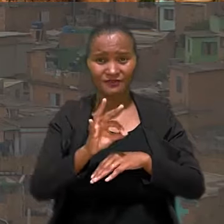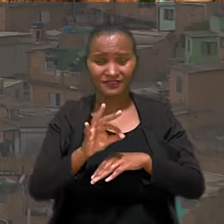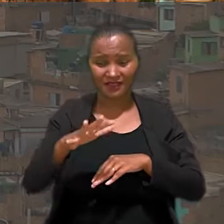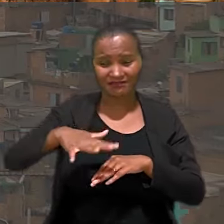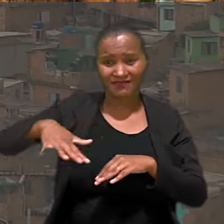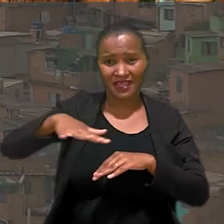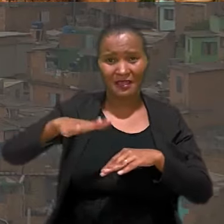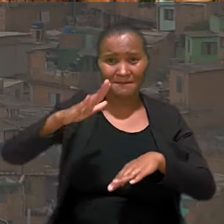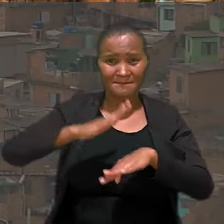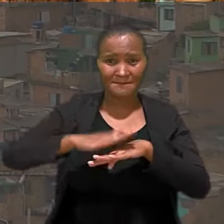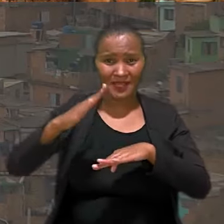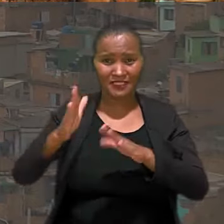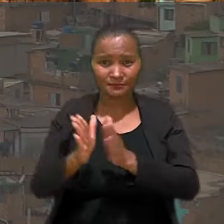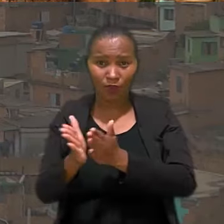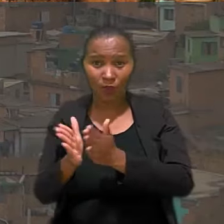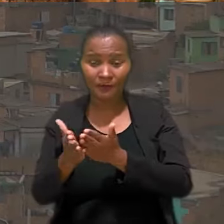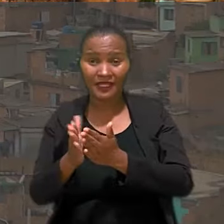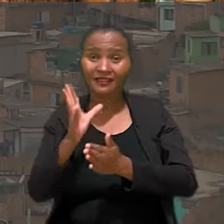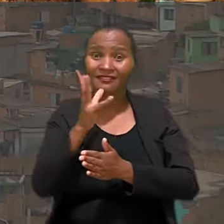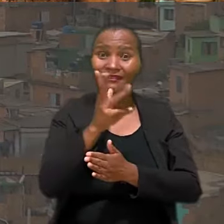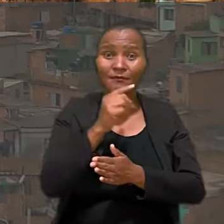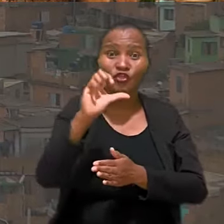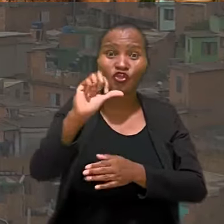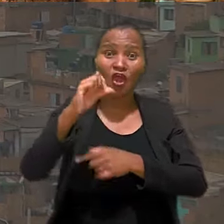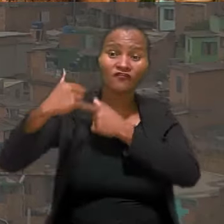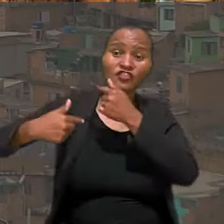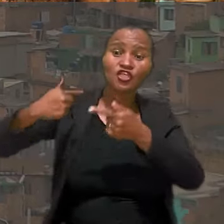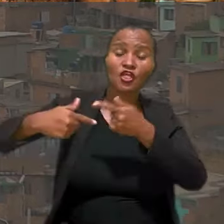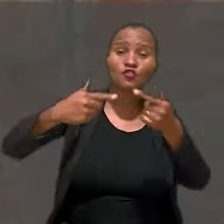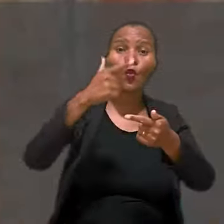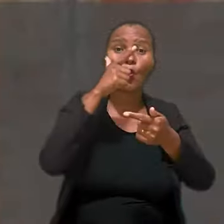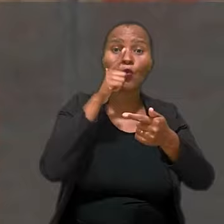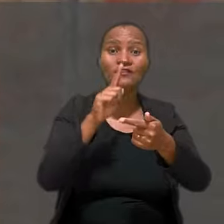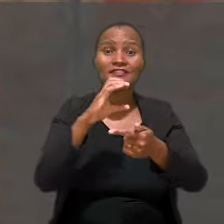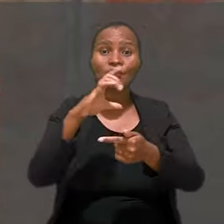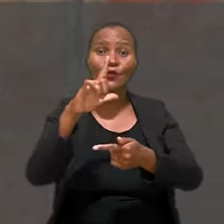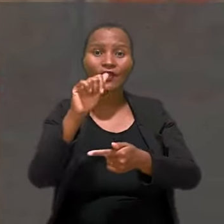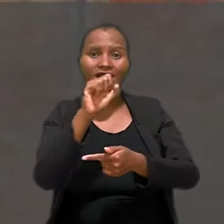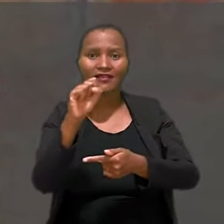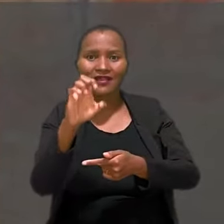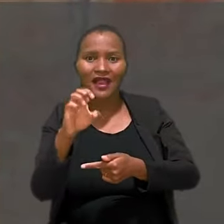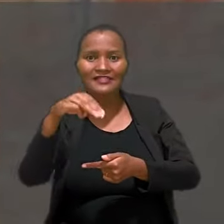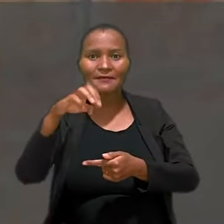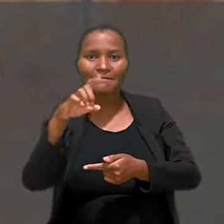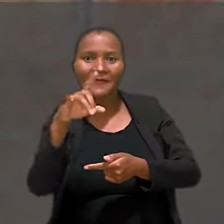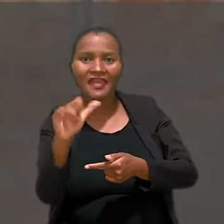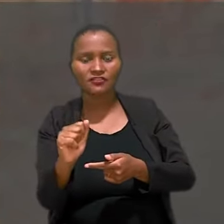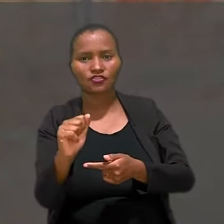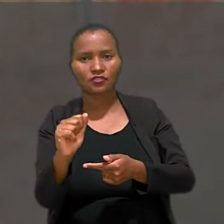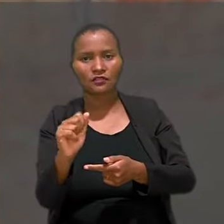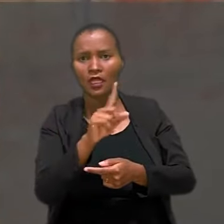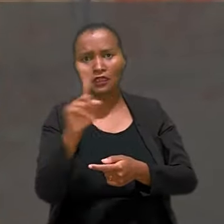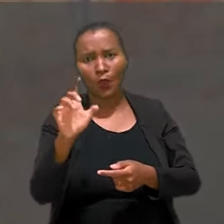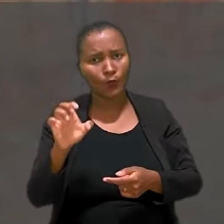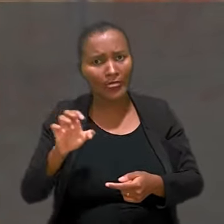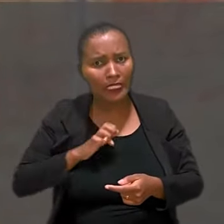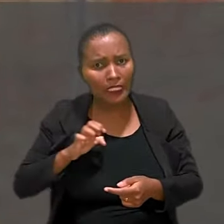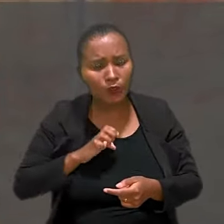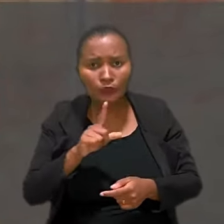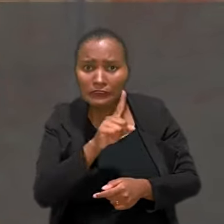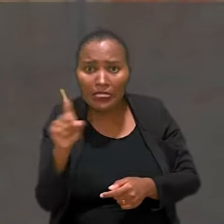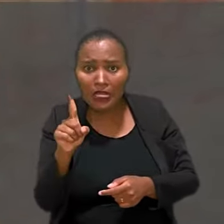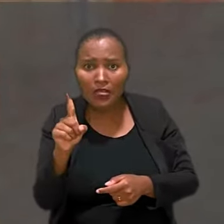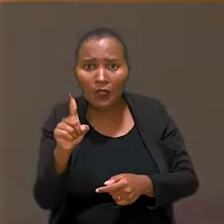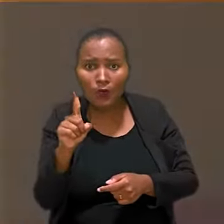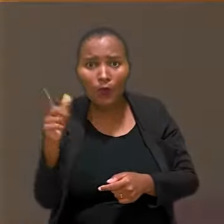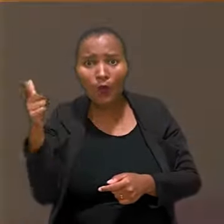classe mais pobre vai demorar nove gerações para chegar na classe média. E, assim, eu não estou falando que ela vai demorar nove gerações para